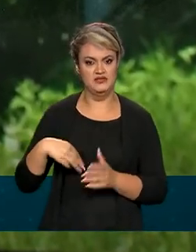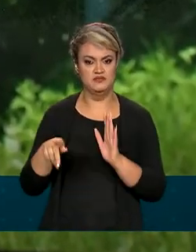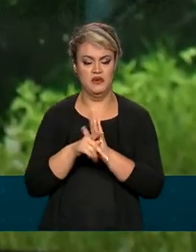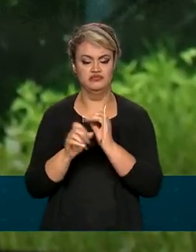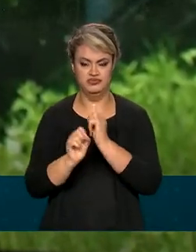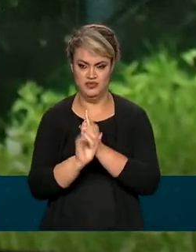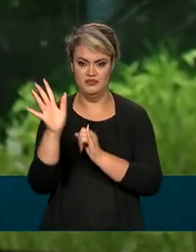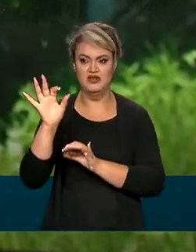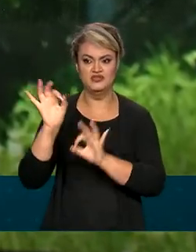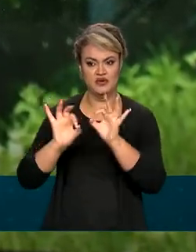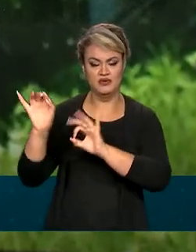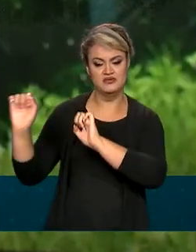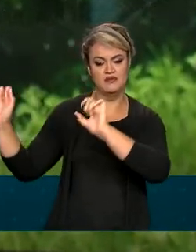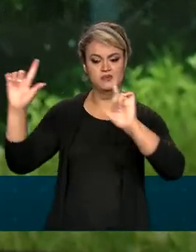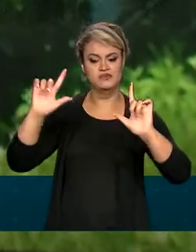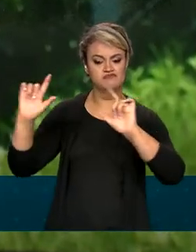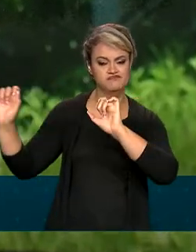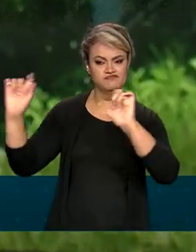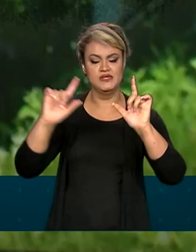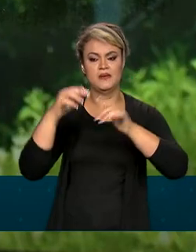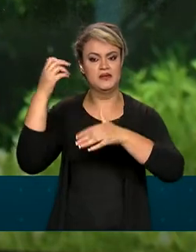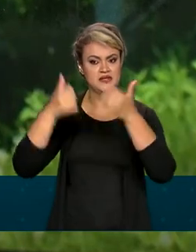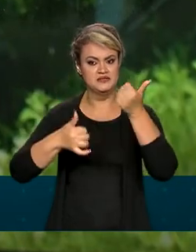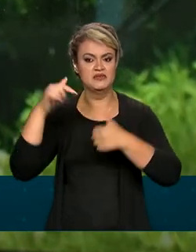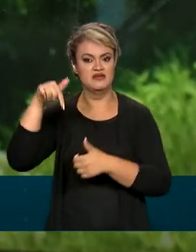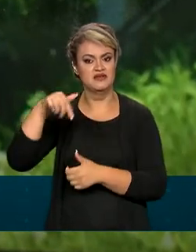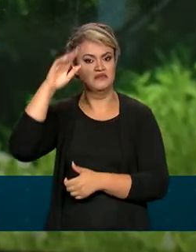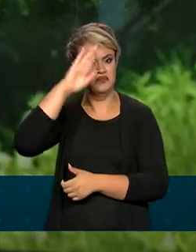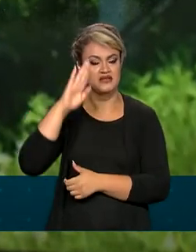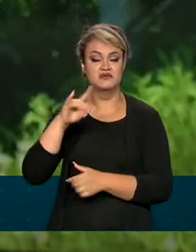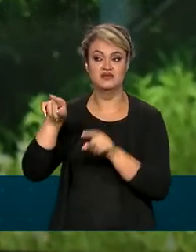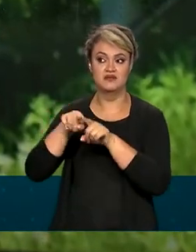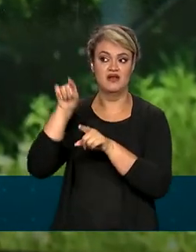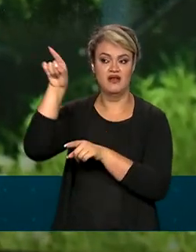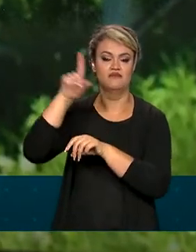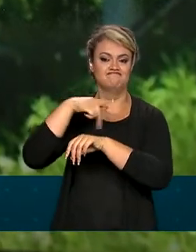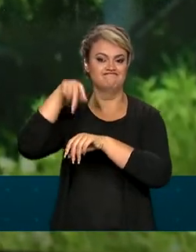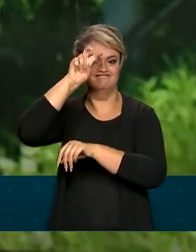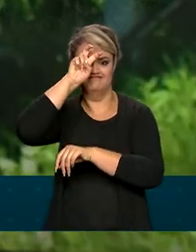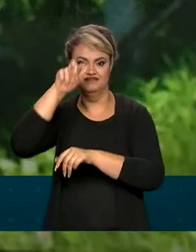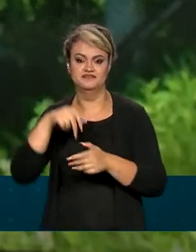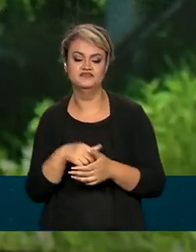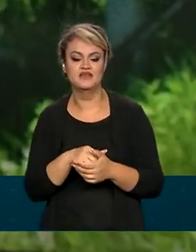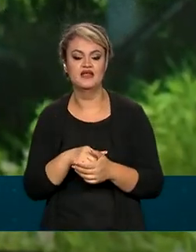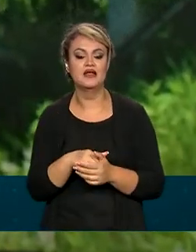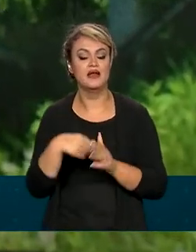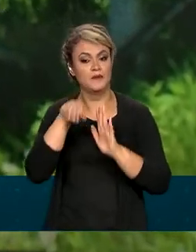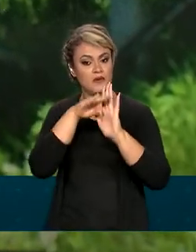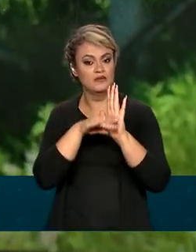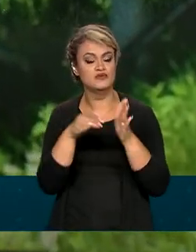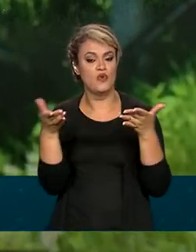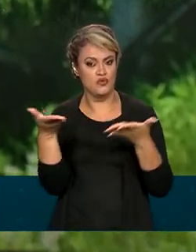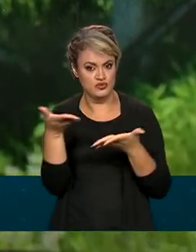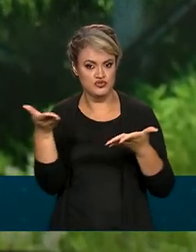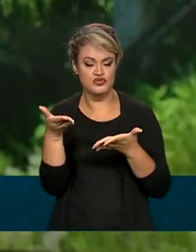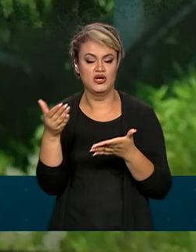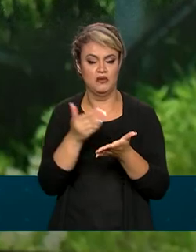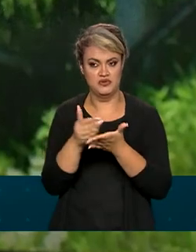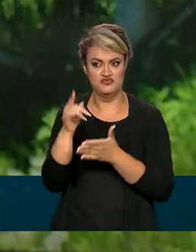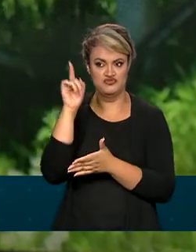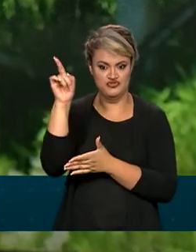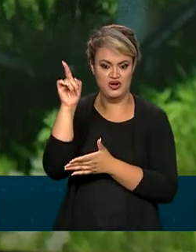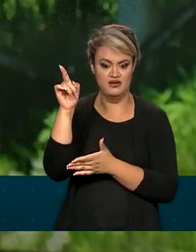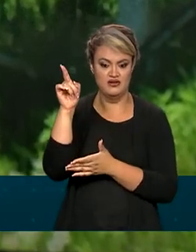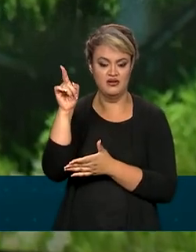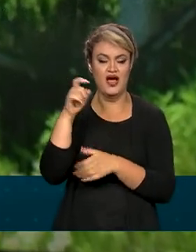está conduzindo esses painéis interativos que ocorrem aqui no Brasil e também lá no Egito. Na programação de hoje, que já começou lá no Egito,